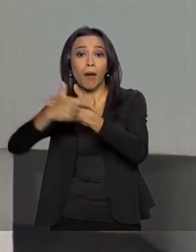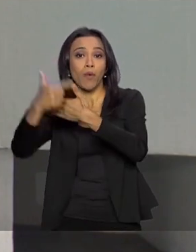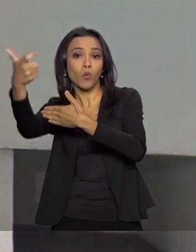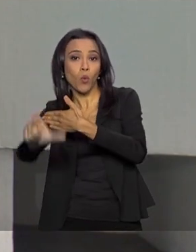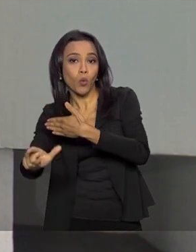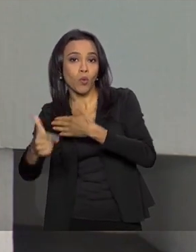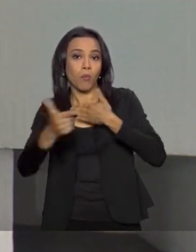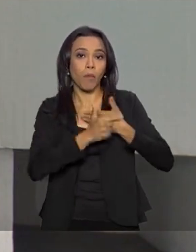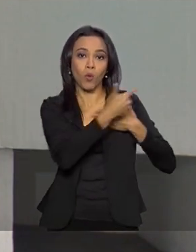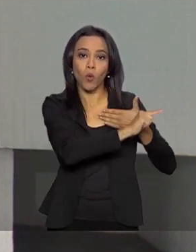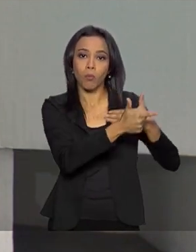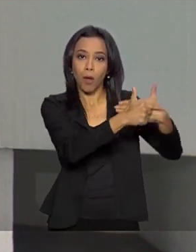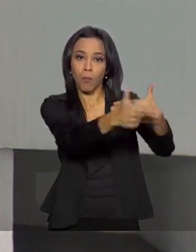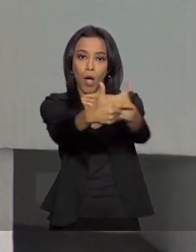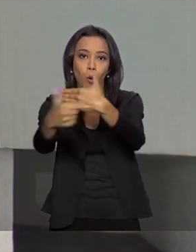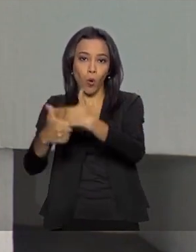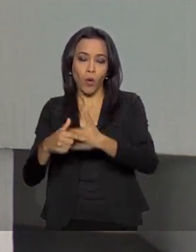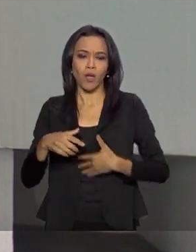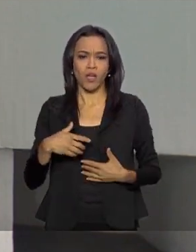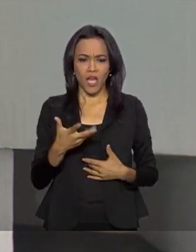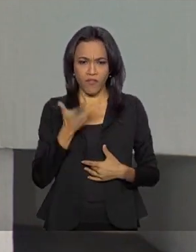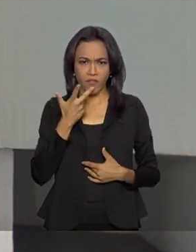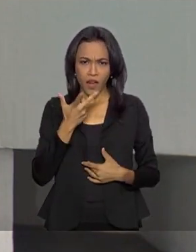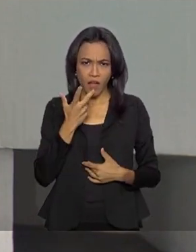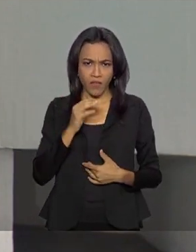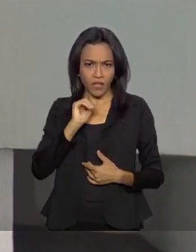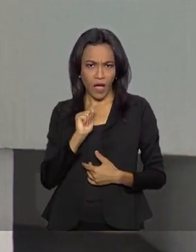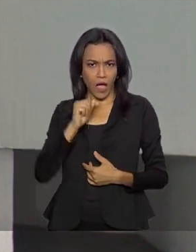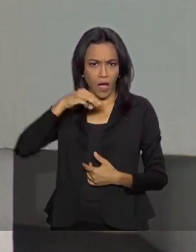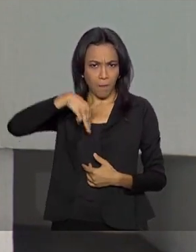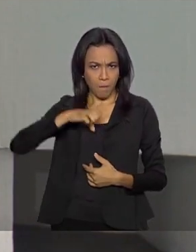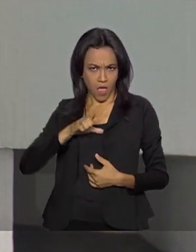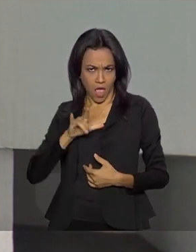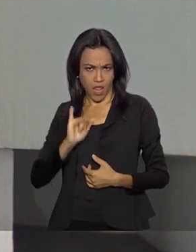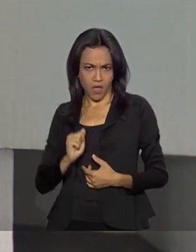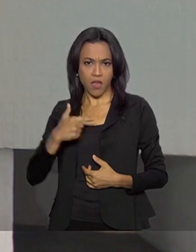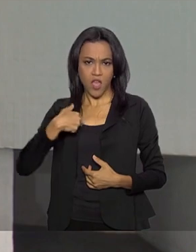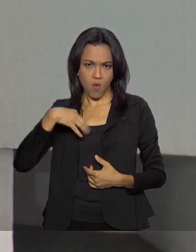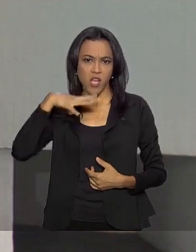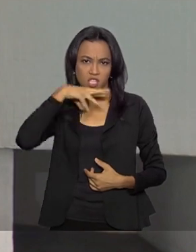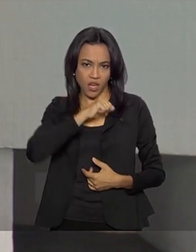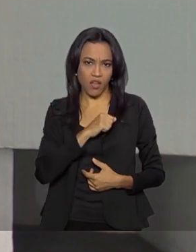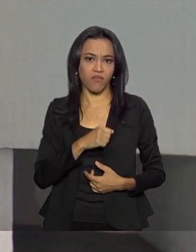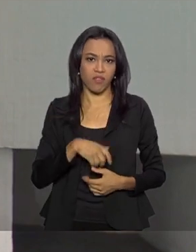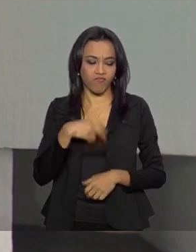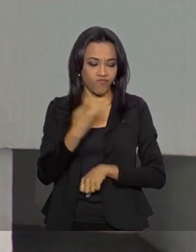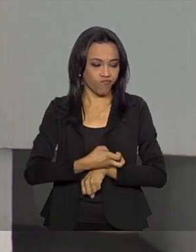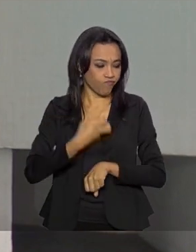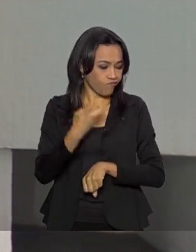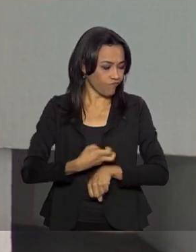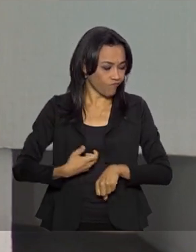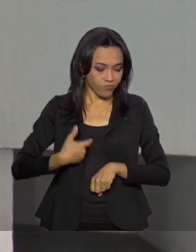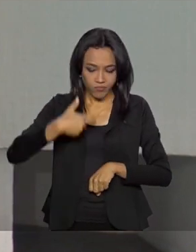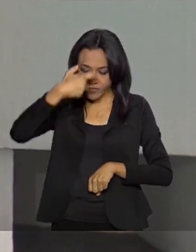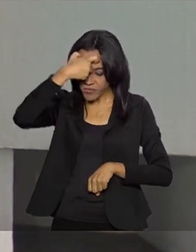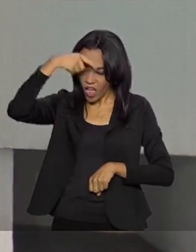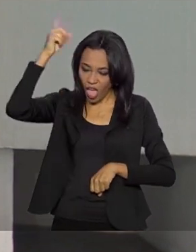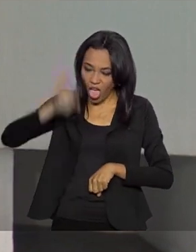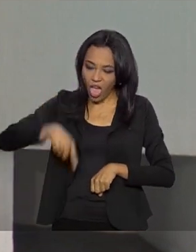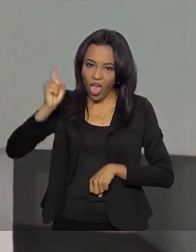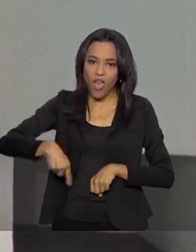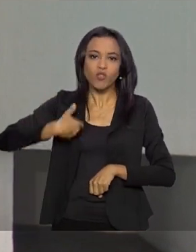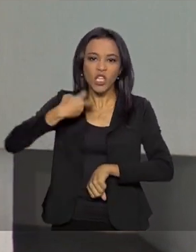Então, o o pessoal falava da Amélia, eu me achava uma Amélia, né? Eu disse, meu Deus, eu sou essa coisa